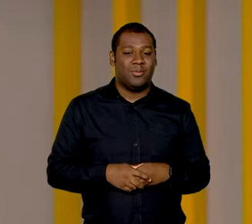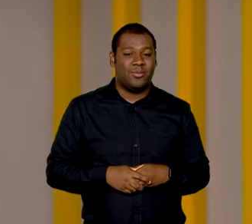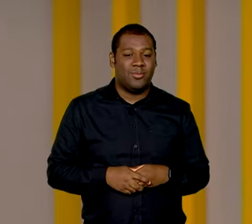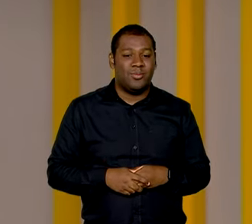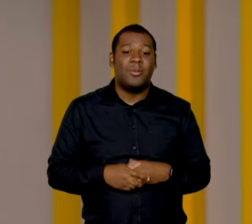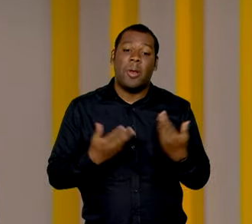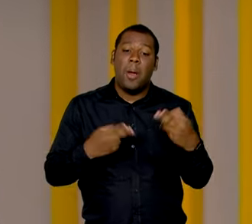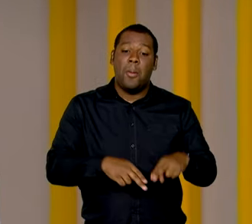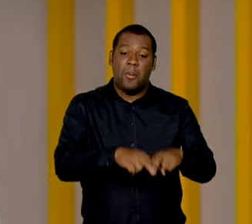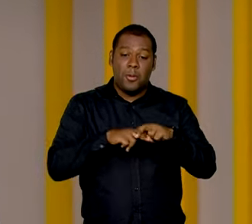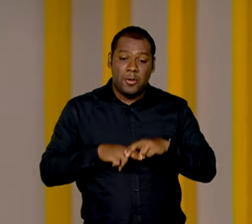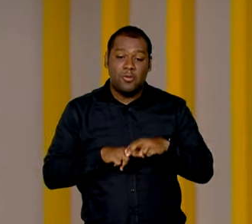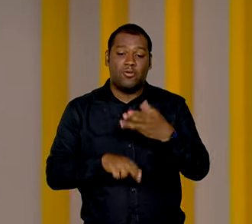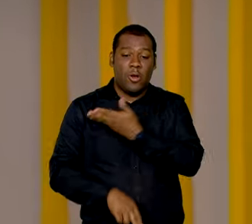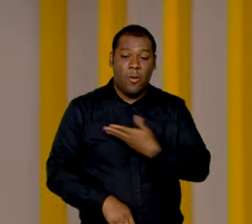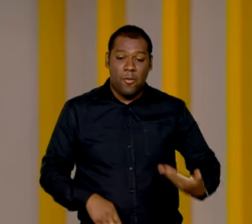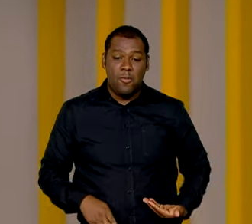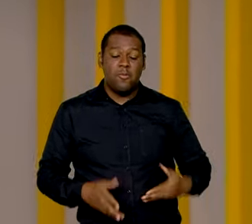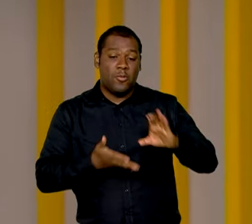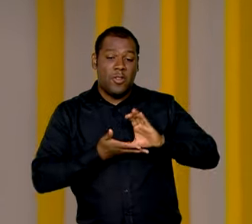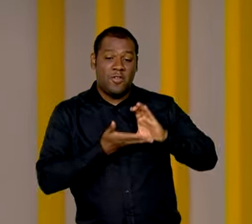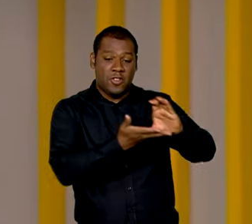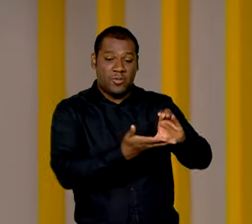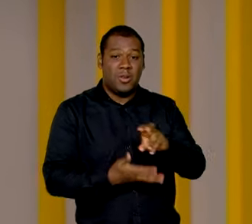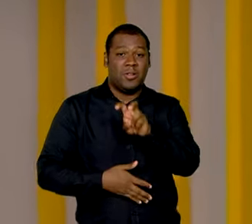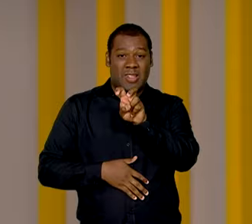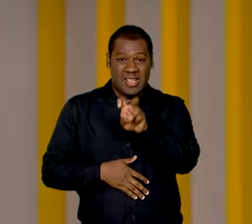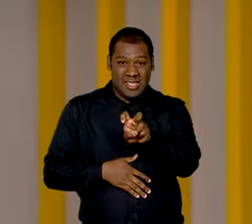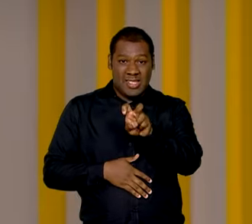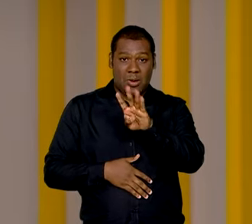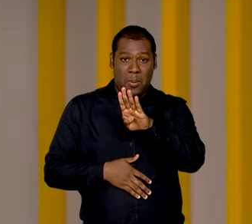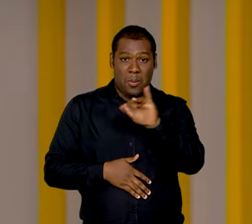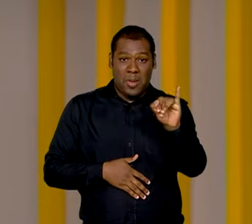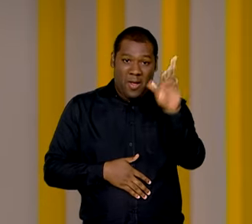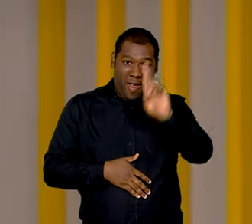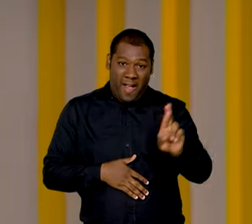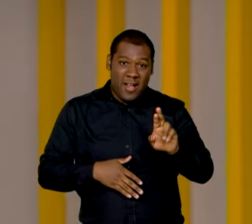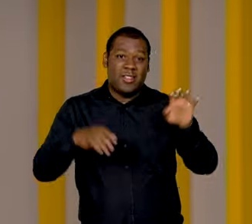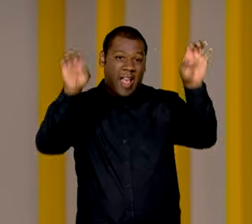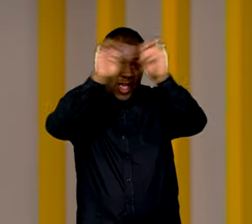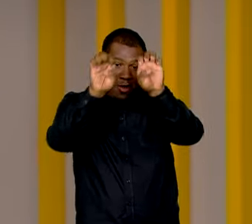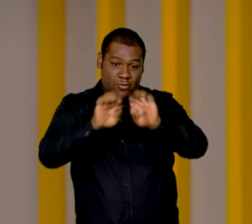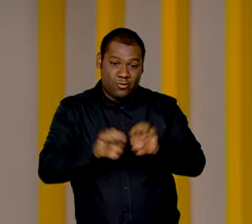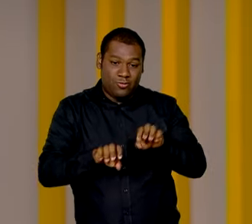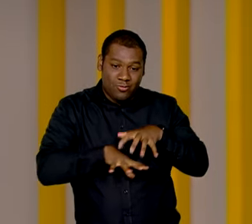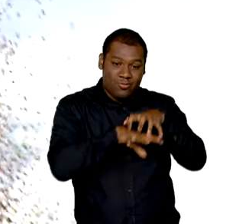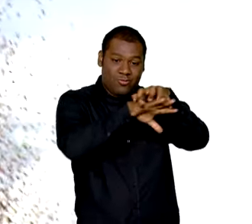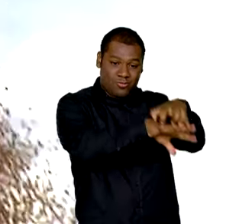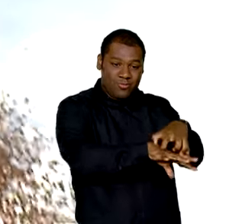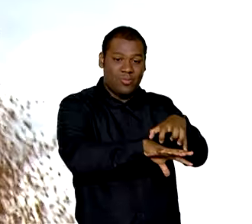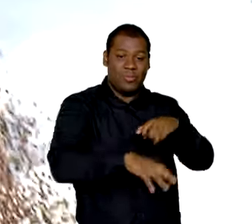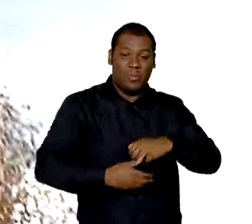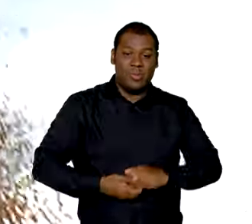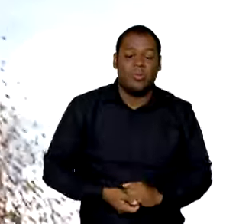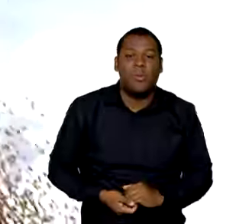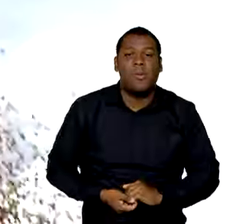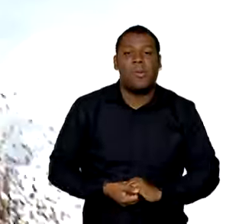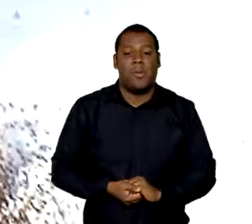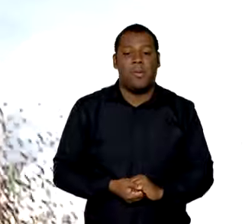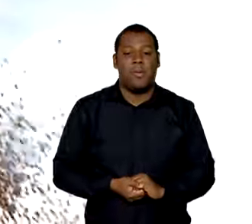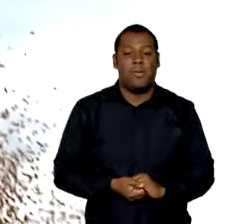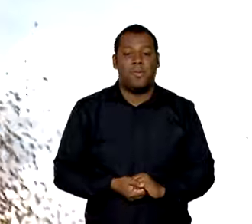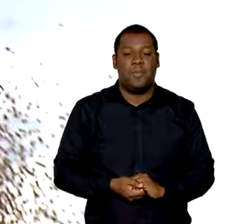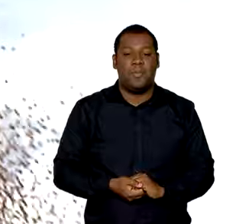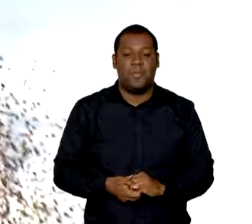Para isso, o governo vai investir quase 5 bilhões de reais na infraestrutura de transportes. A